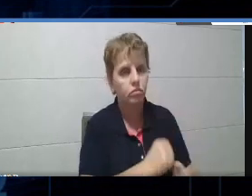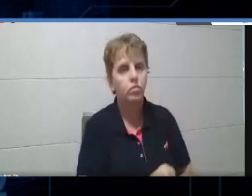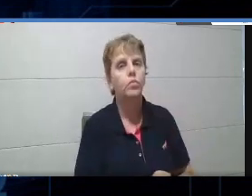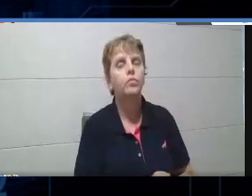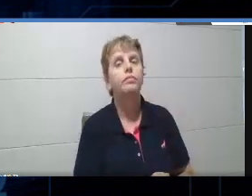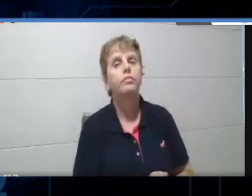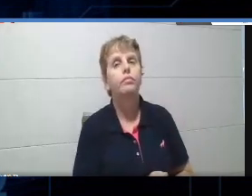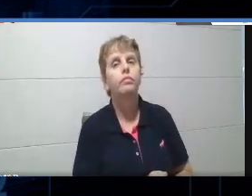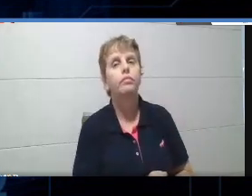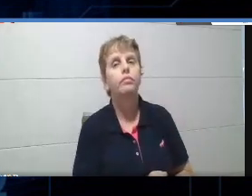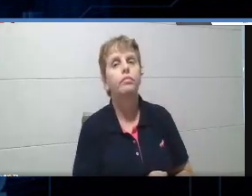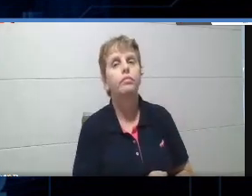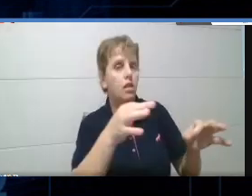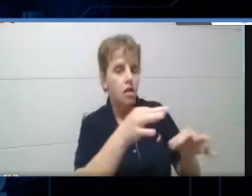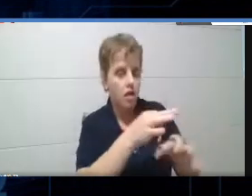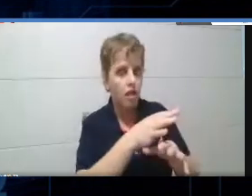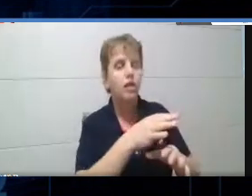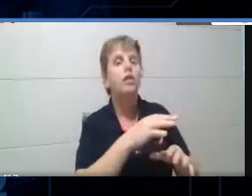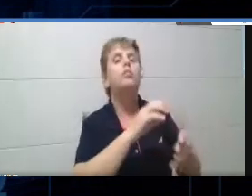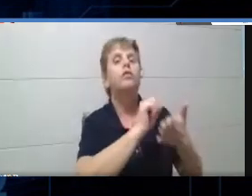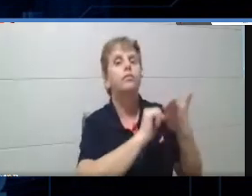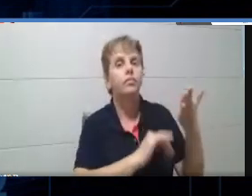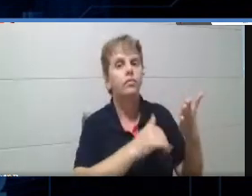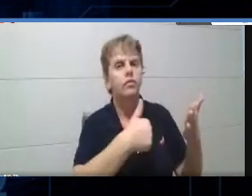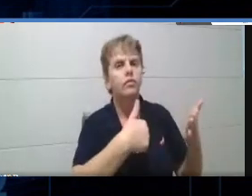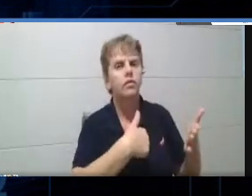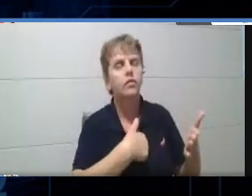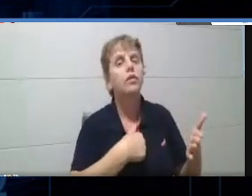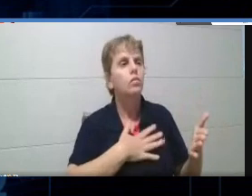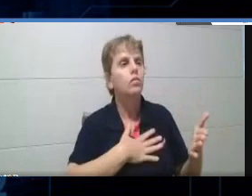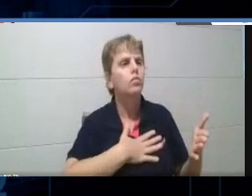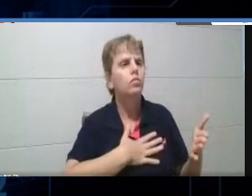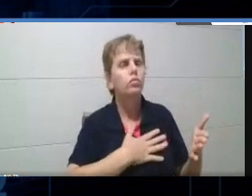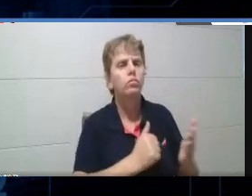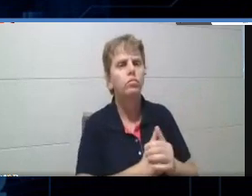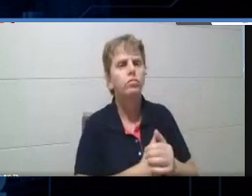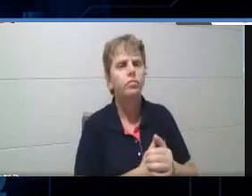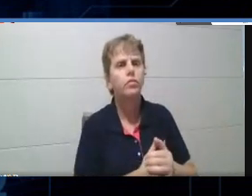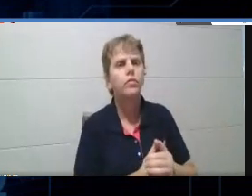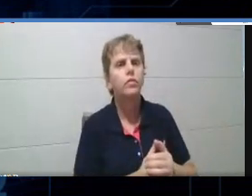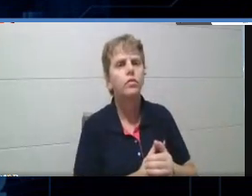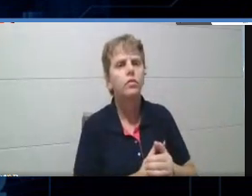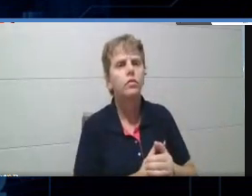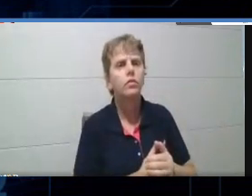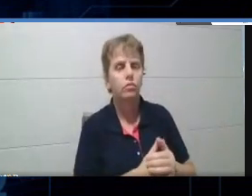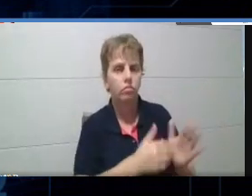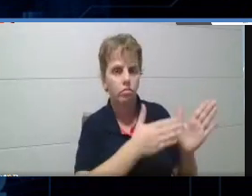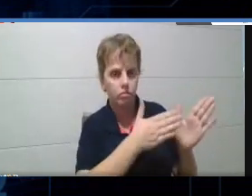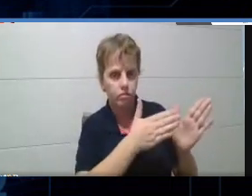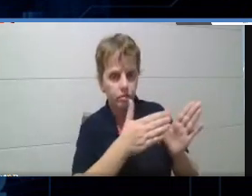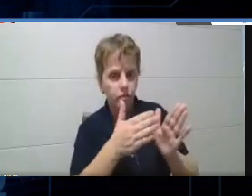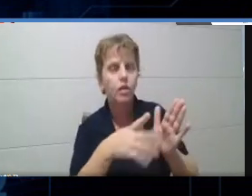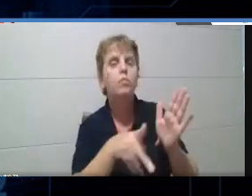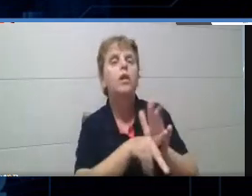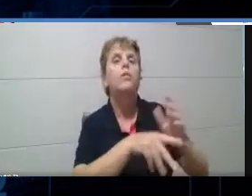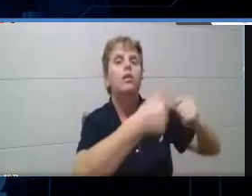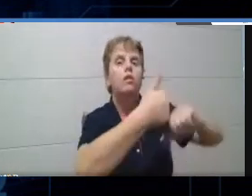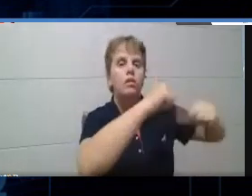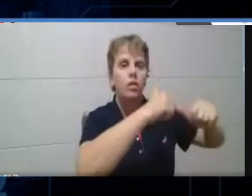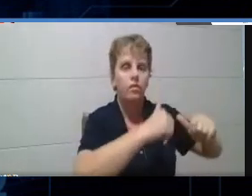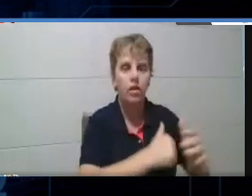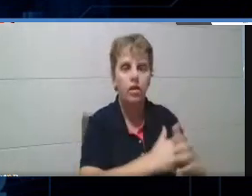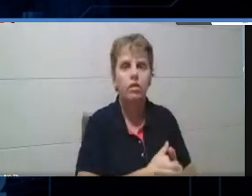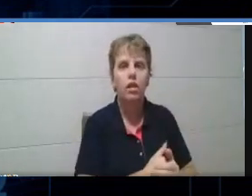acabo a minha atividade, o que eu gosto, né, de fazer sobre avaliação, gente, é isso,